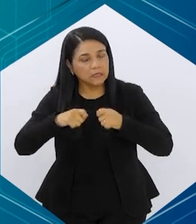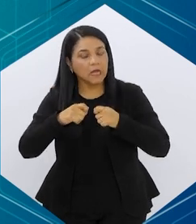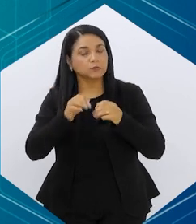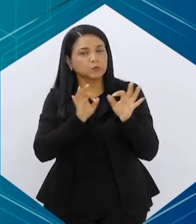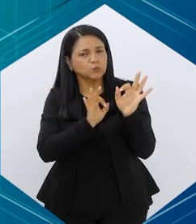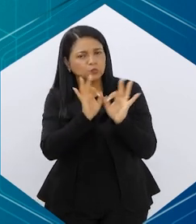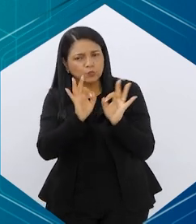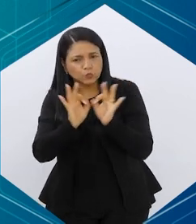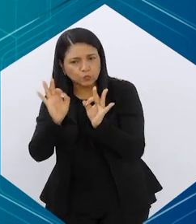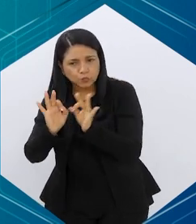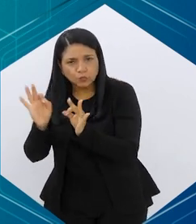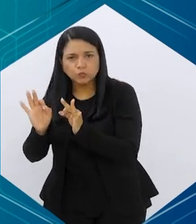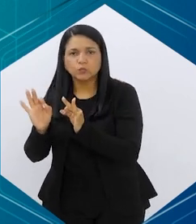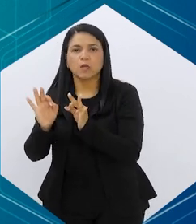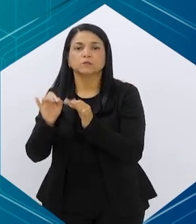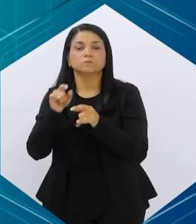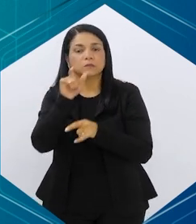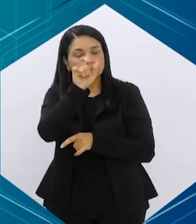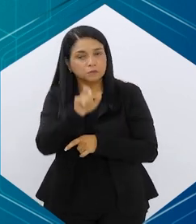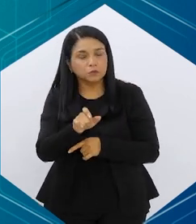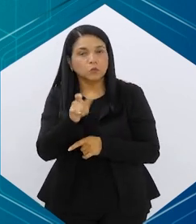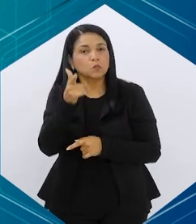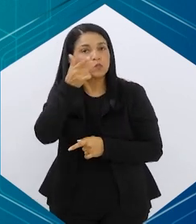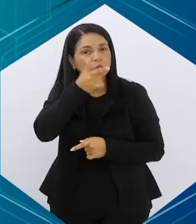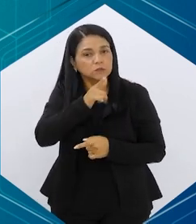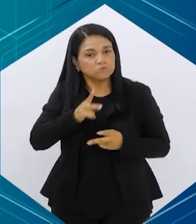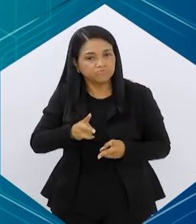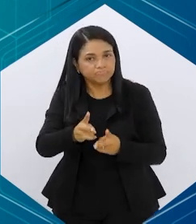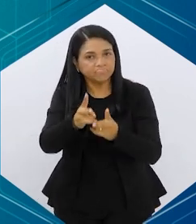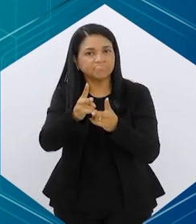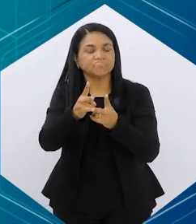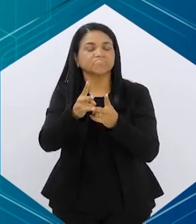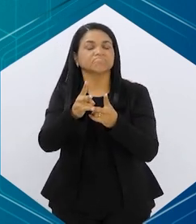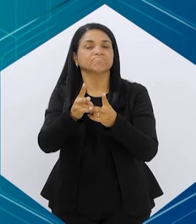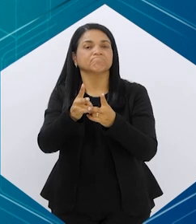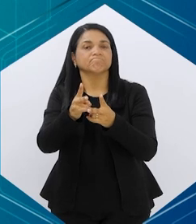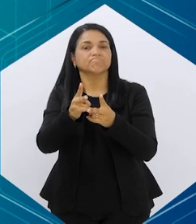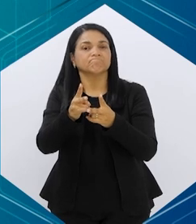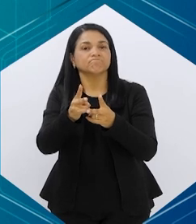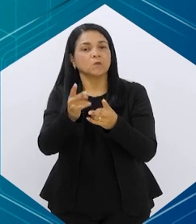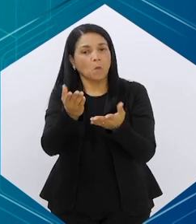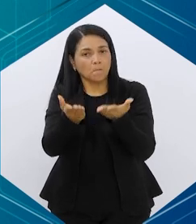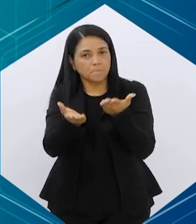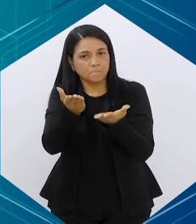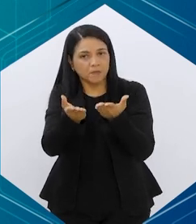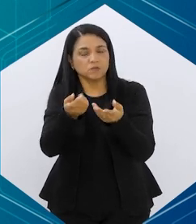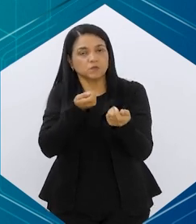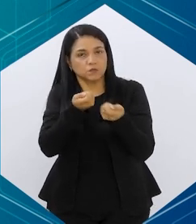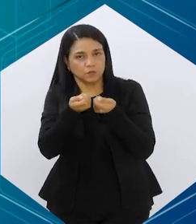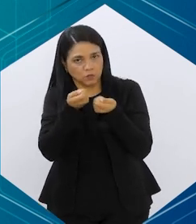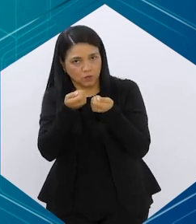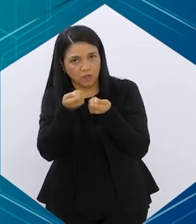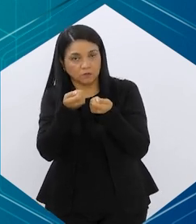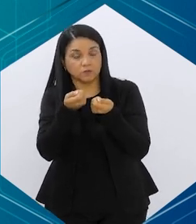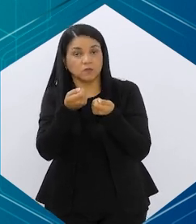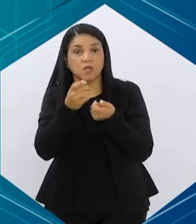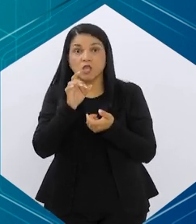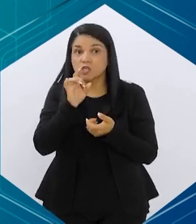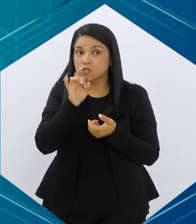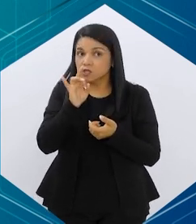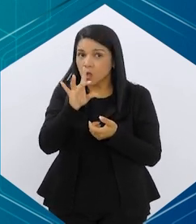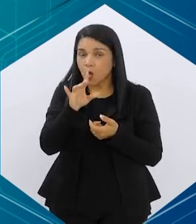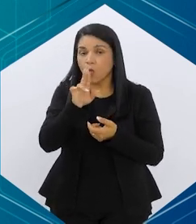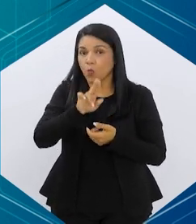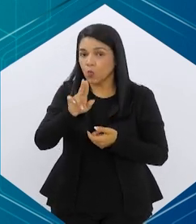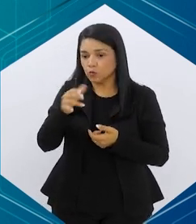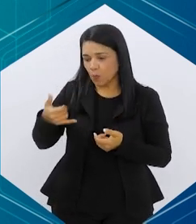estar com isso tudo organizado para que esse paciente mantenha o maior tempo possível esse peso controlado. Então, eu sempre falo que é só